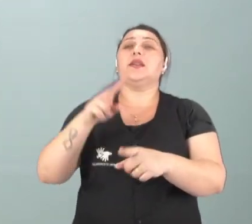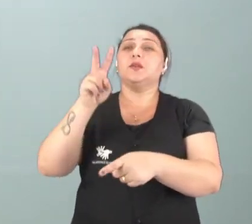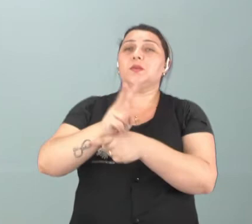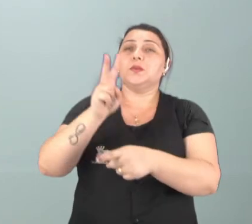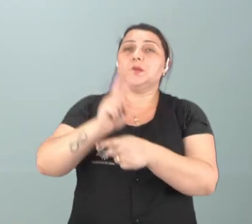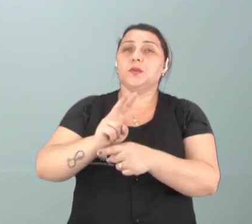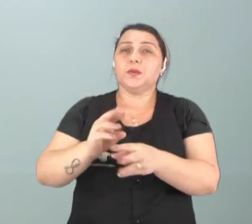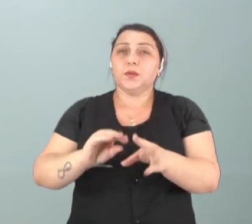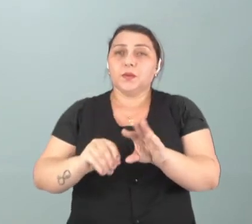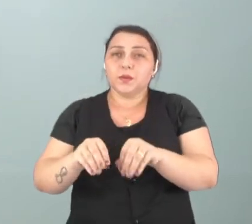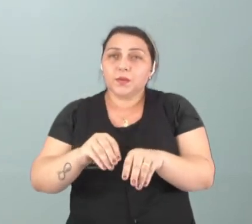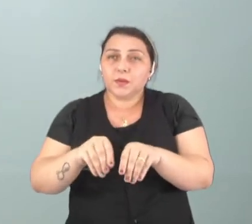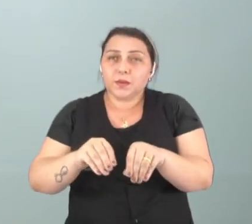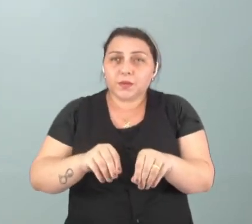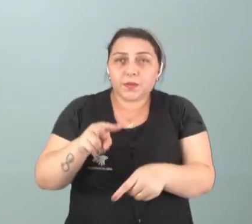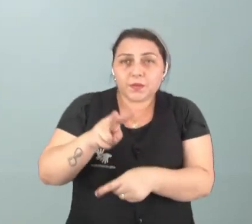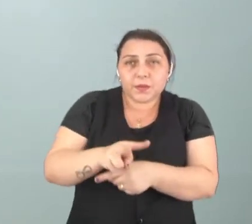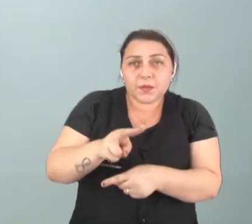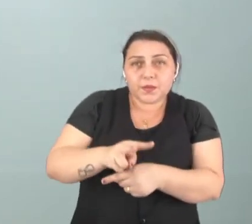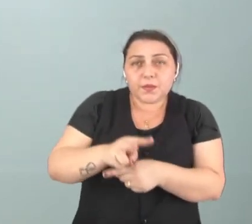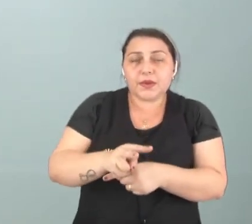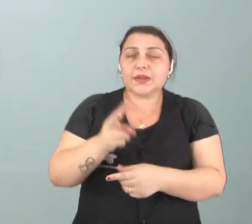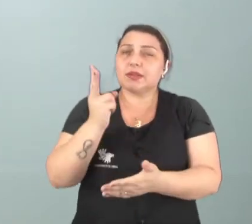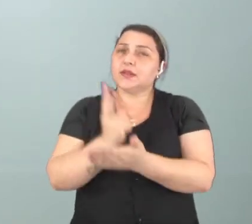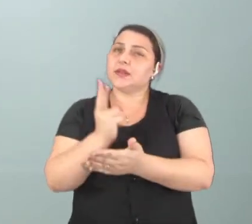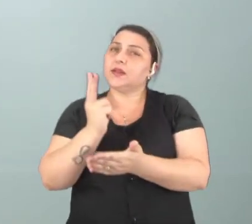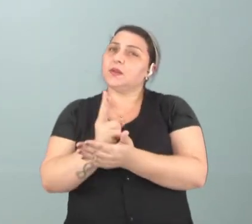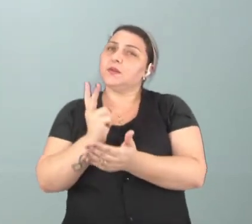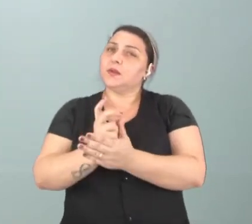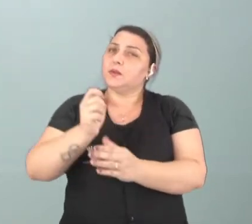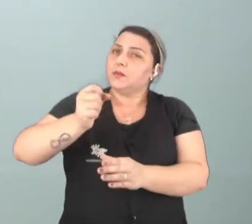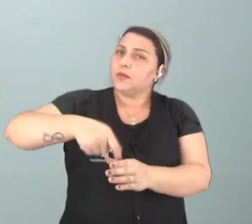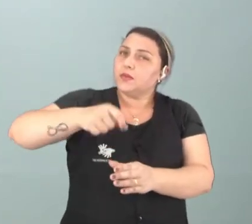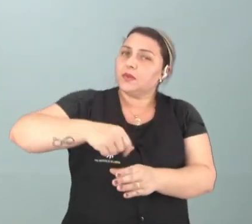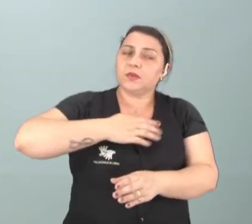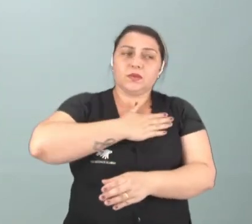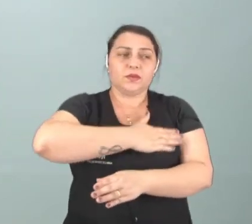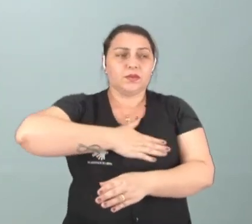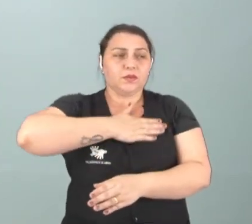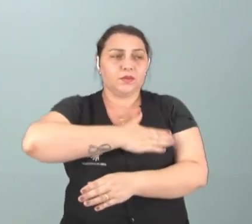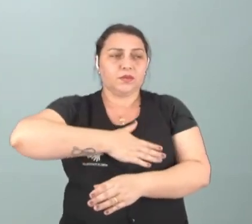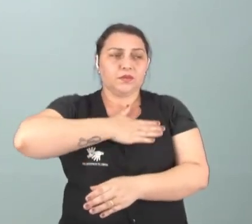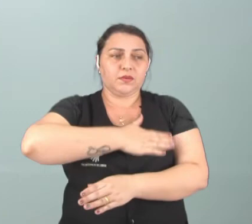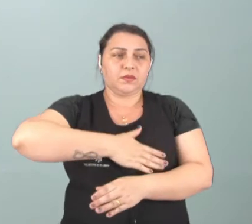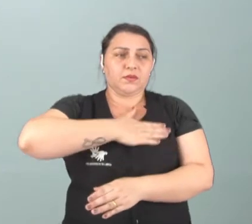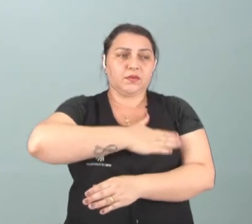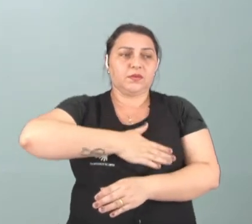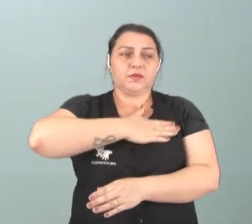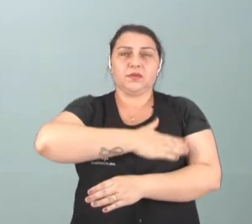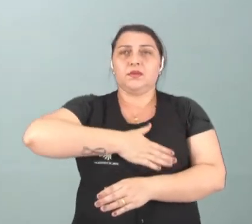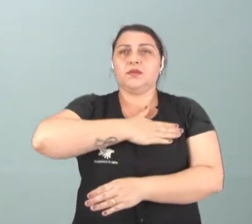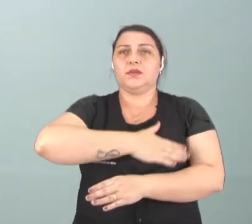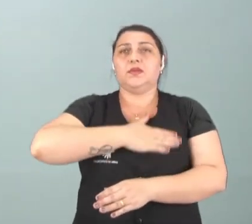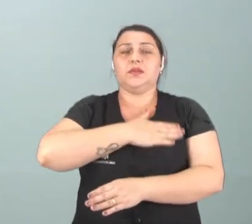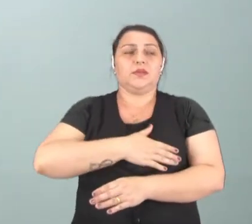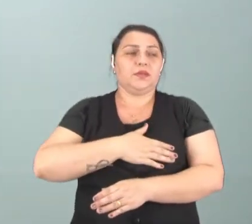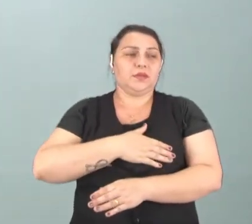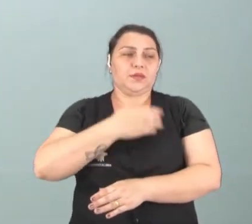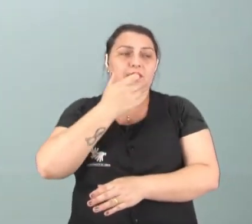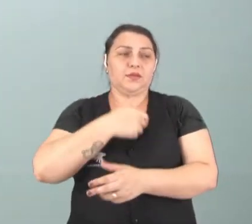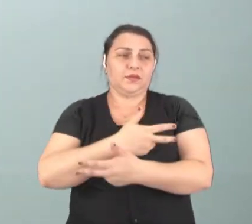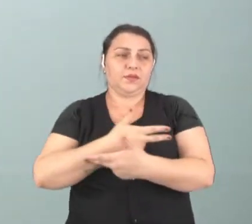aquele estrumezinho bem enriquecido, e sempre eu estou plantando, porque eu gosto de fruta, eu gosto de fruteiras. Então,